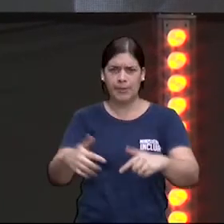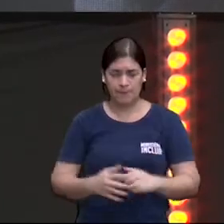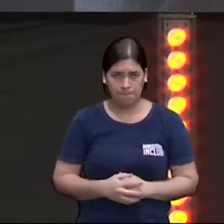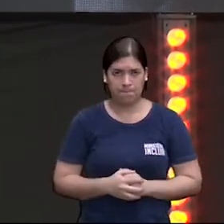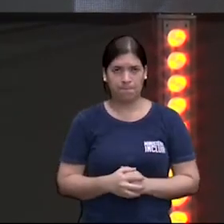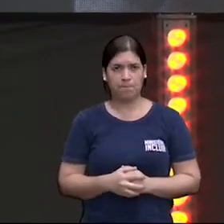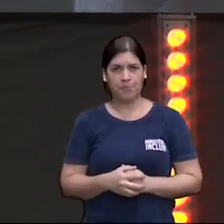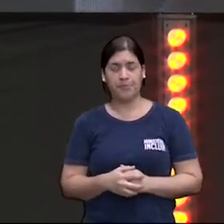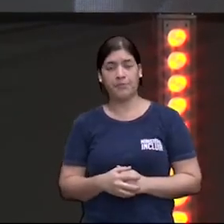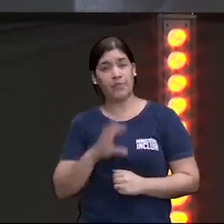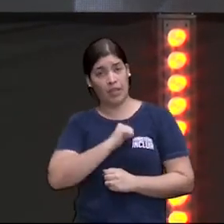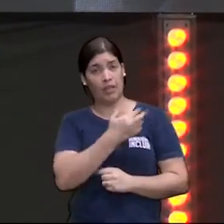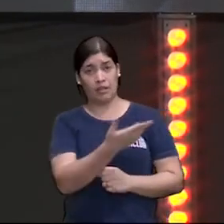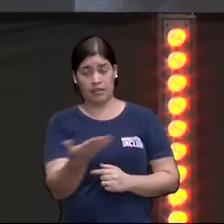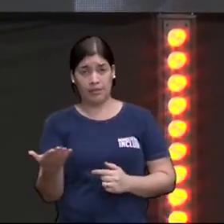queridos,